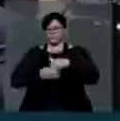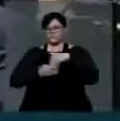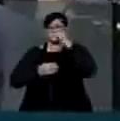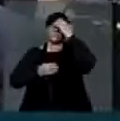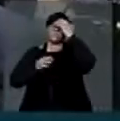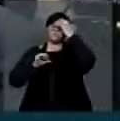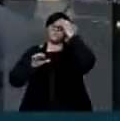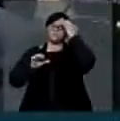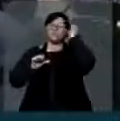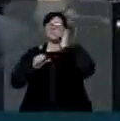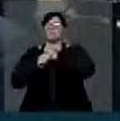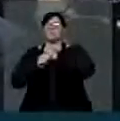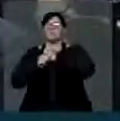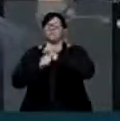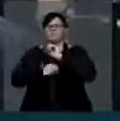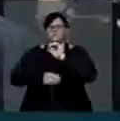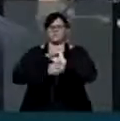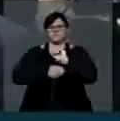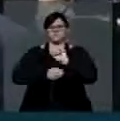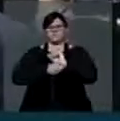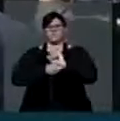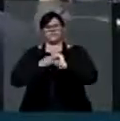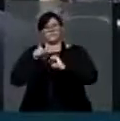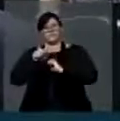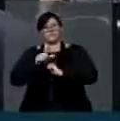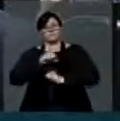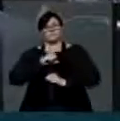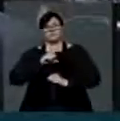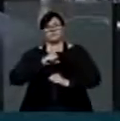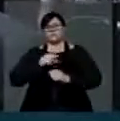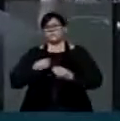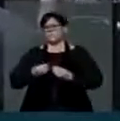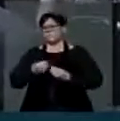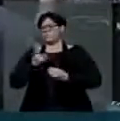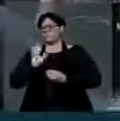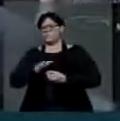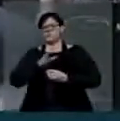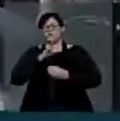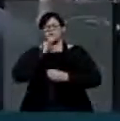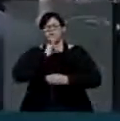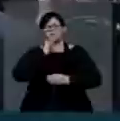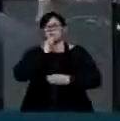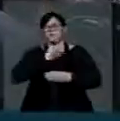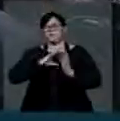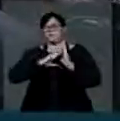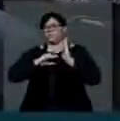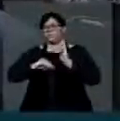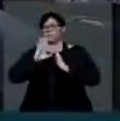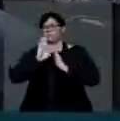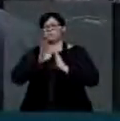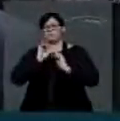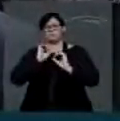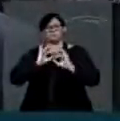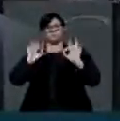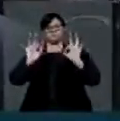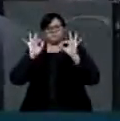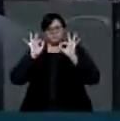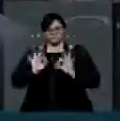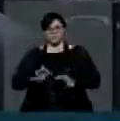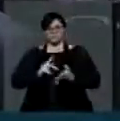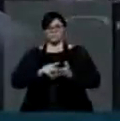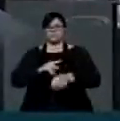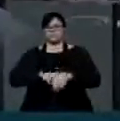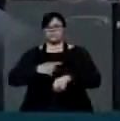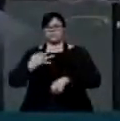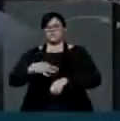anos de espera, e o senhor aqui tem dado exemplos de quando assumir compromisso com a data, do cumprimento desta data que V.